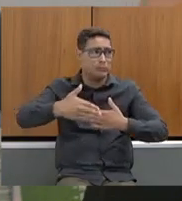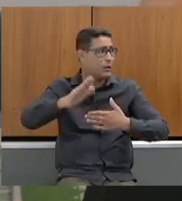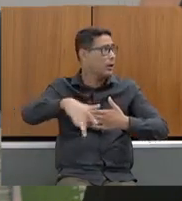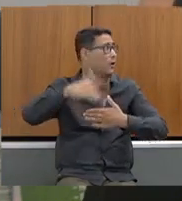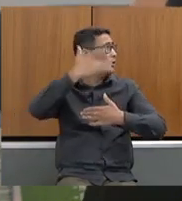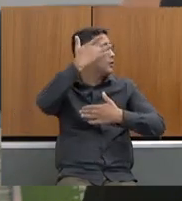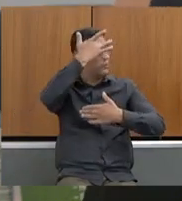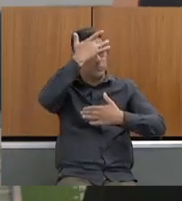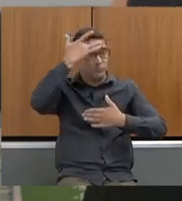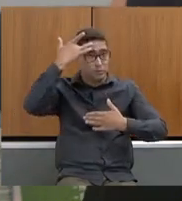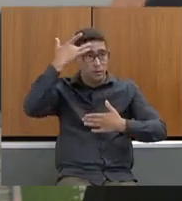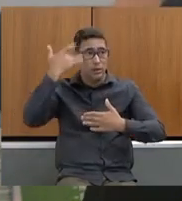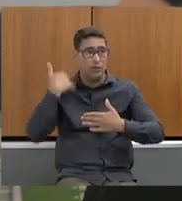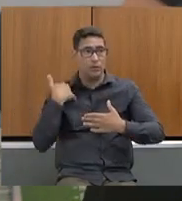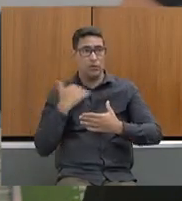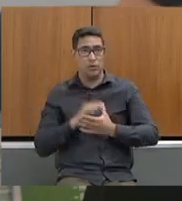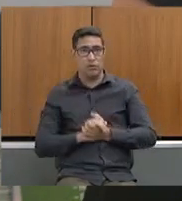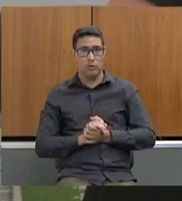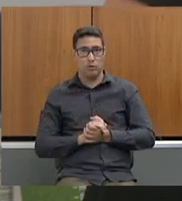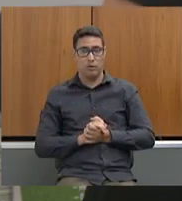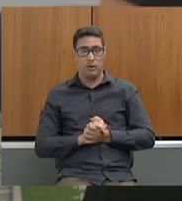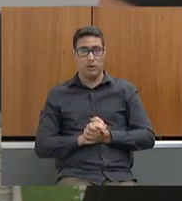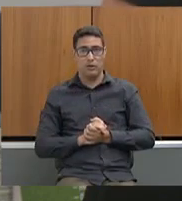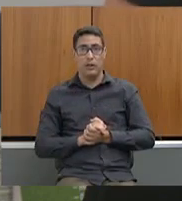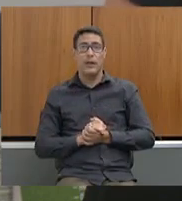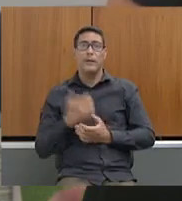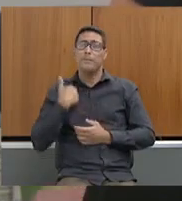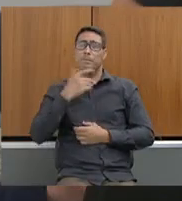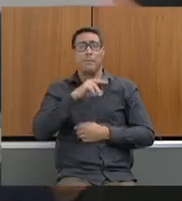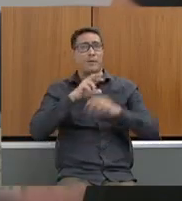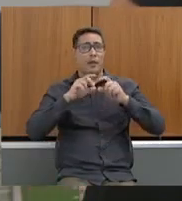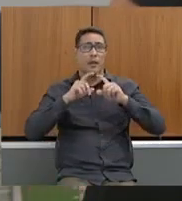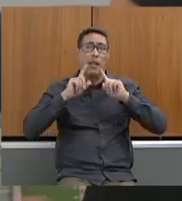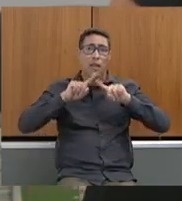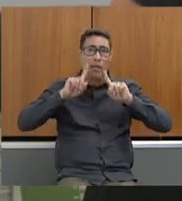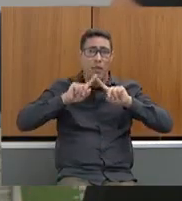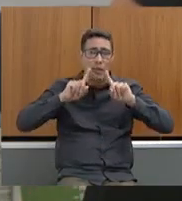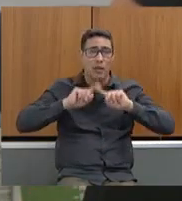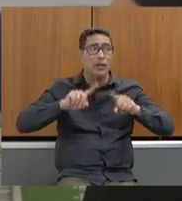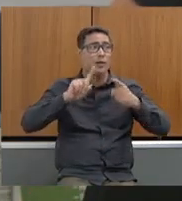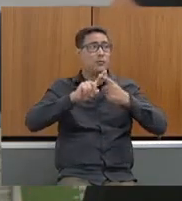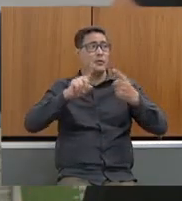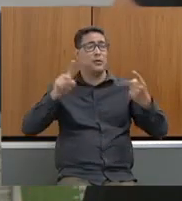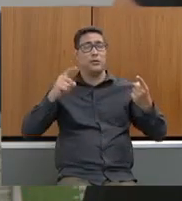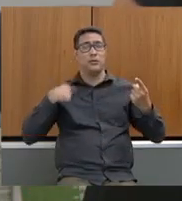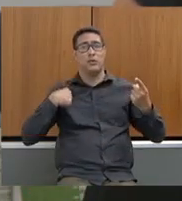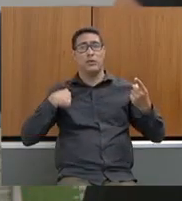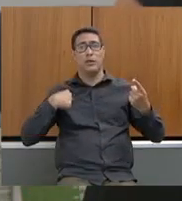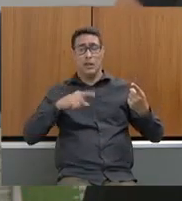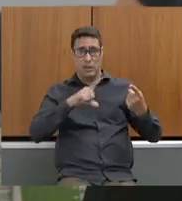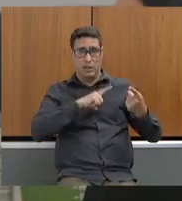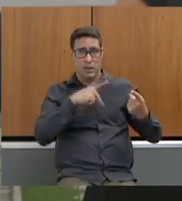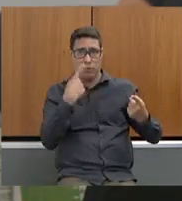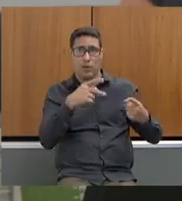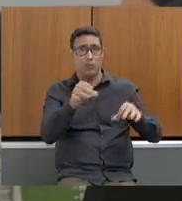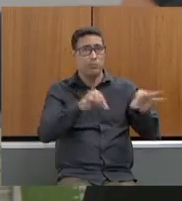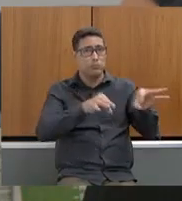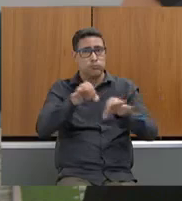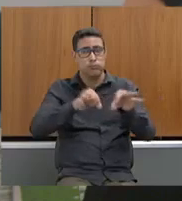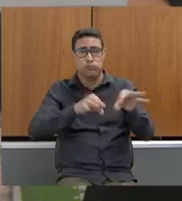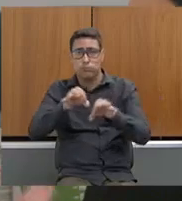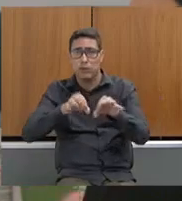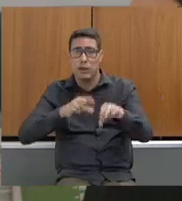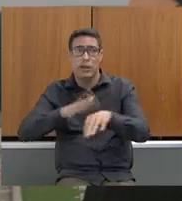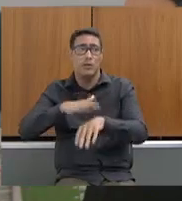empreendedores, reclamando da secretaria, reclamando da amorosidade, tendo o seu processo como o processo